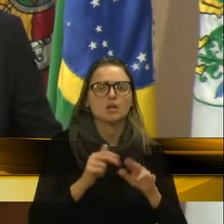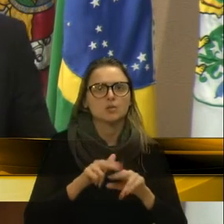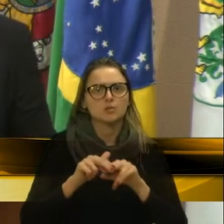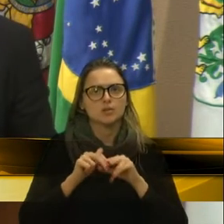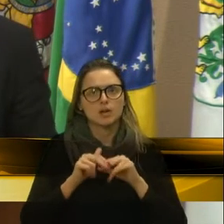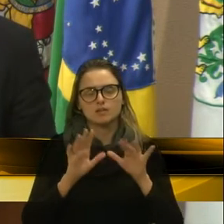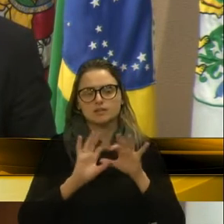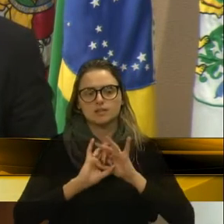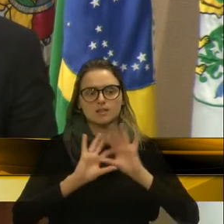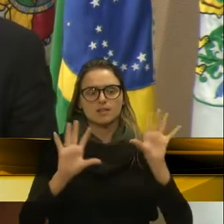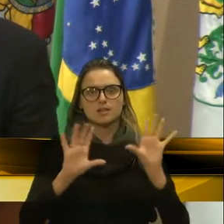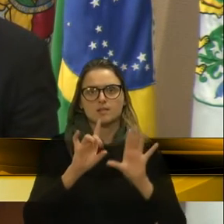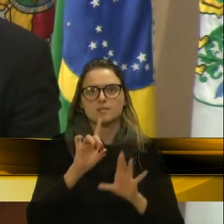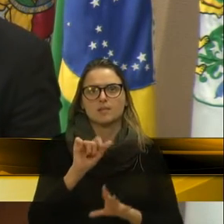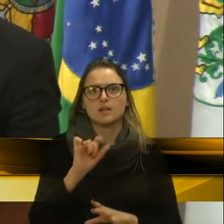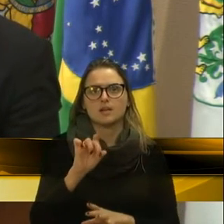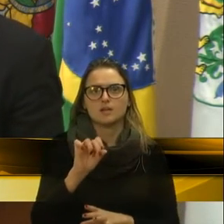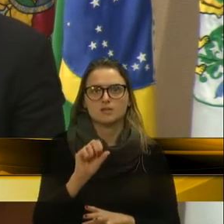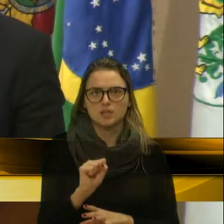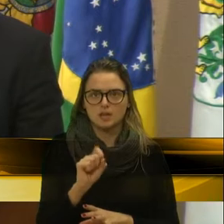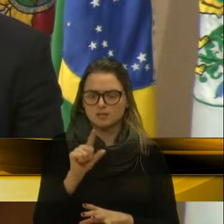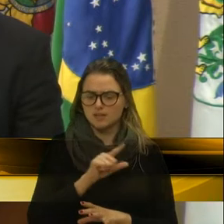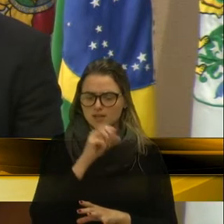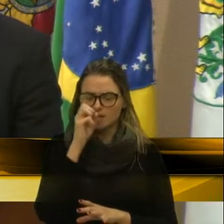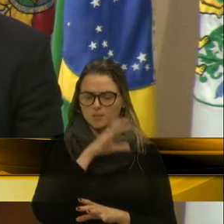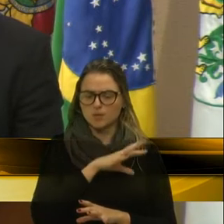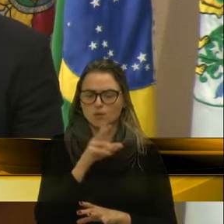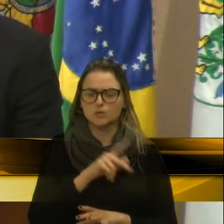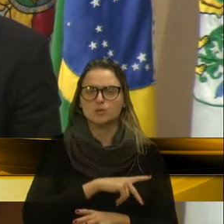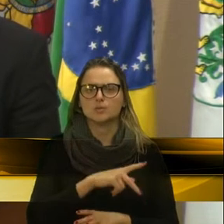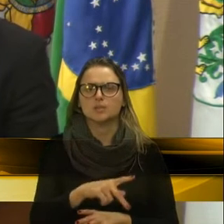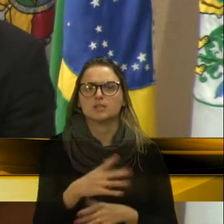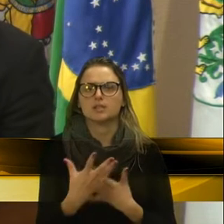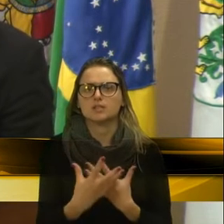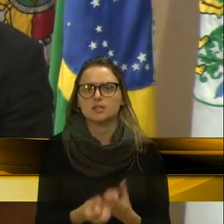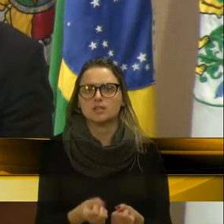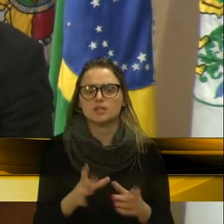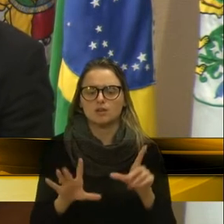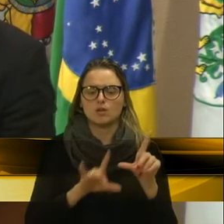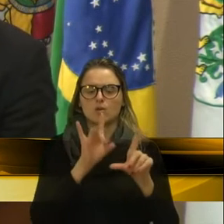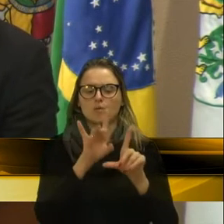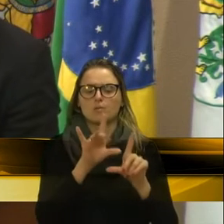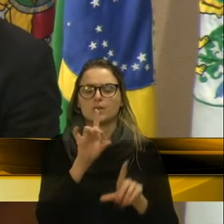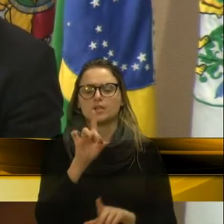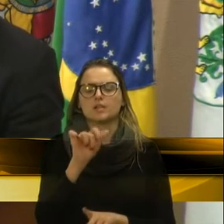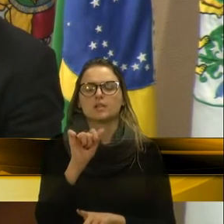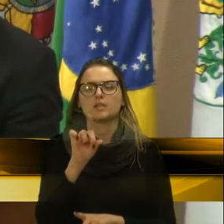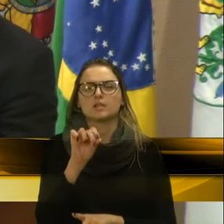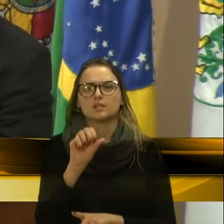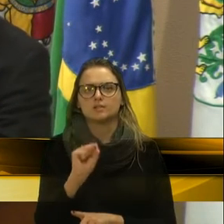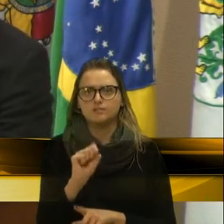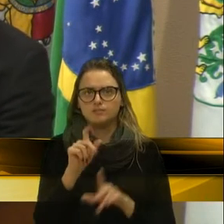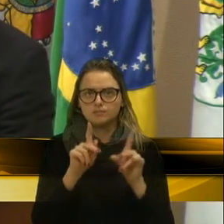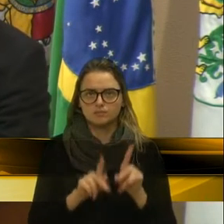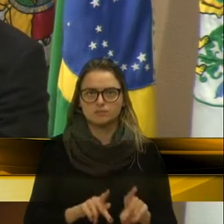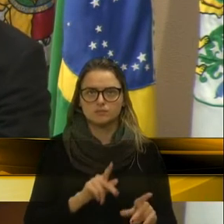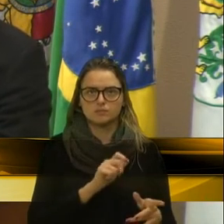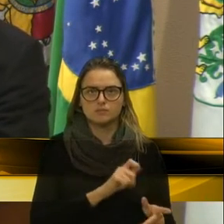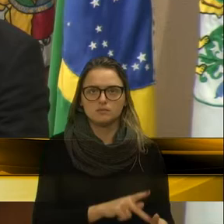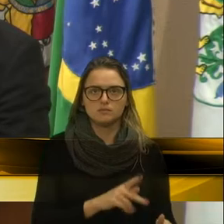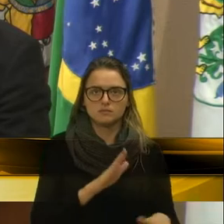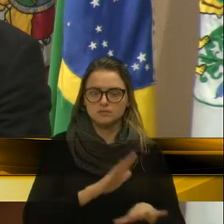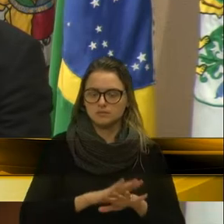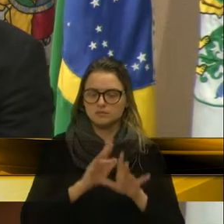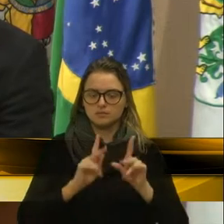abertura dos seus dados. Quer dizer, é um absurdo que o presidente permita isso, compartilhar dados de beneficiários. Quer dizer, é cada vez mais idosos sendo